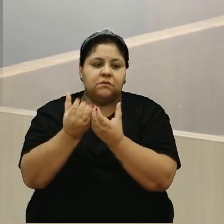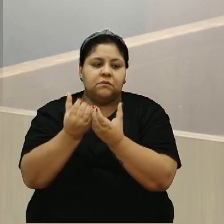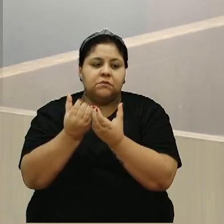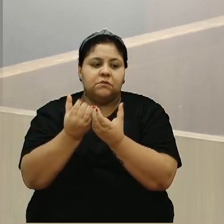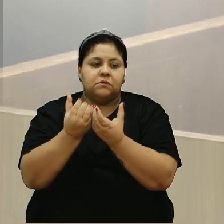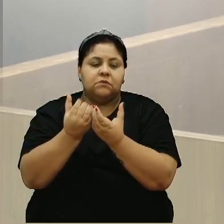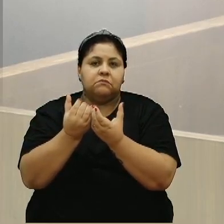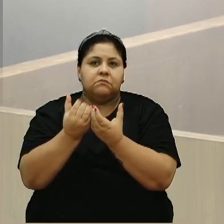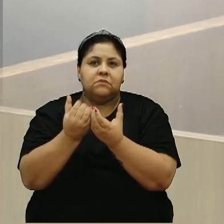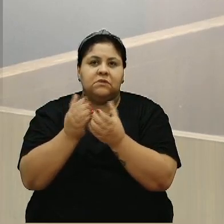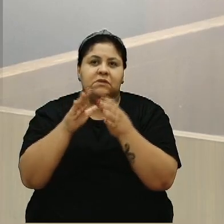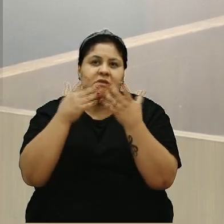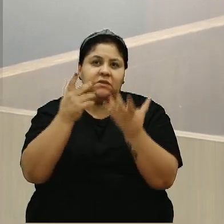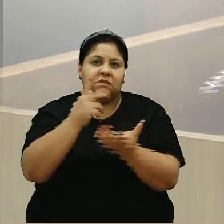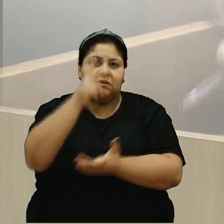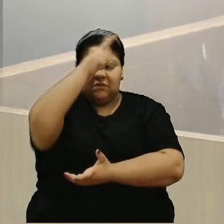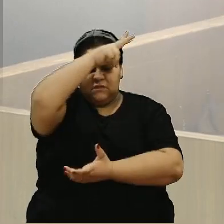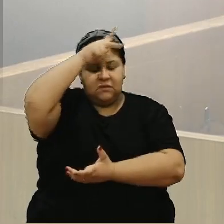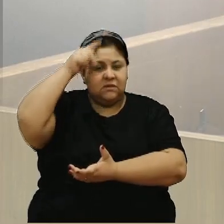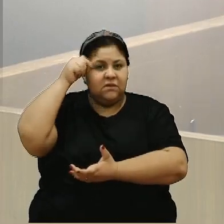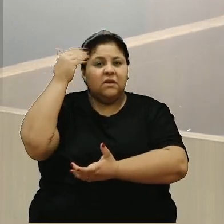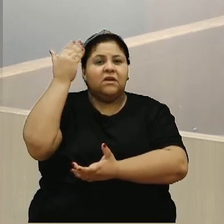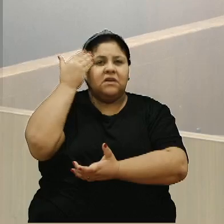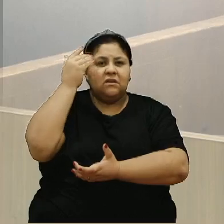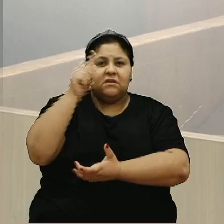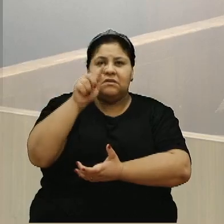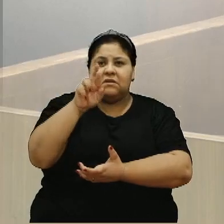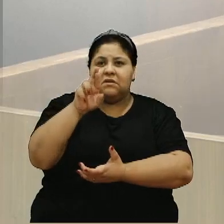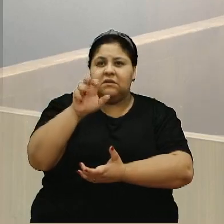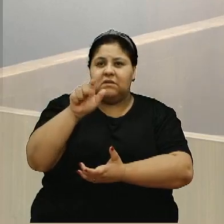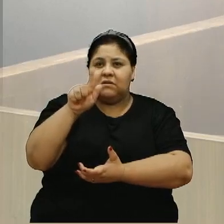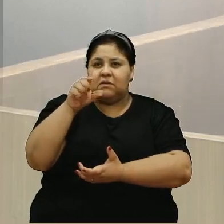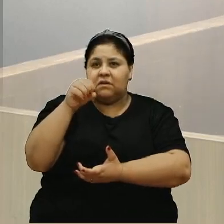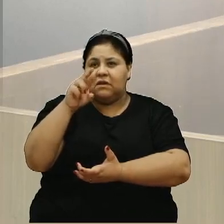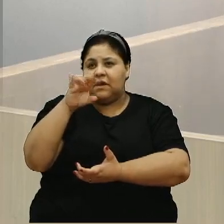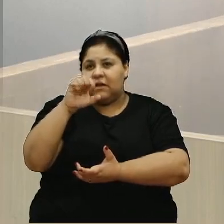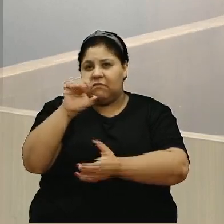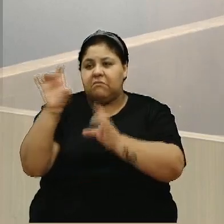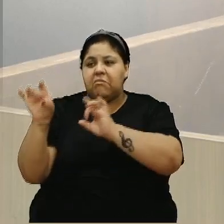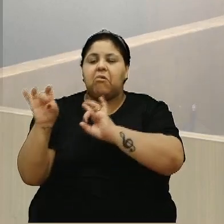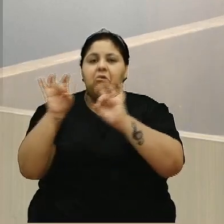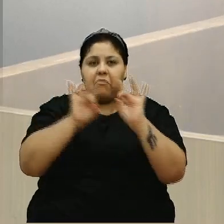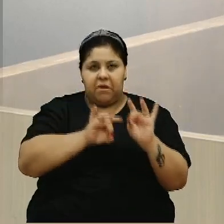Então, senhor prefeito, eu sei que a Grégora está assistindo, com certeza, sempre nos assiste.